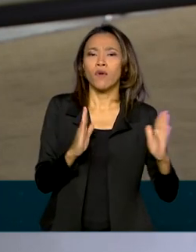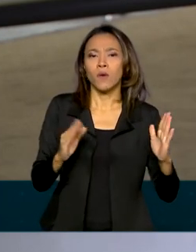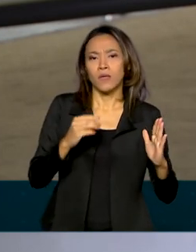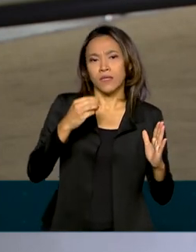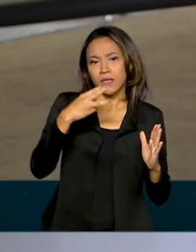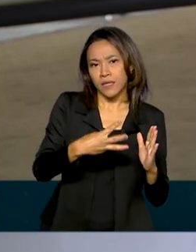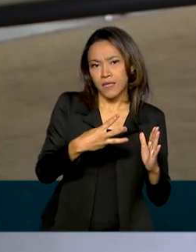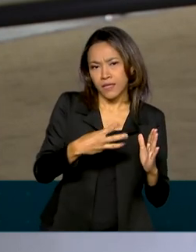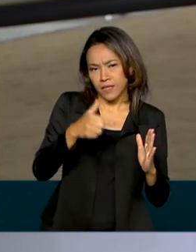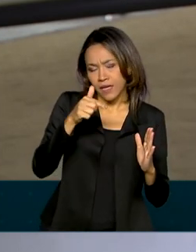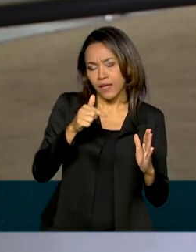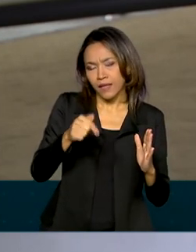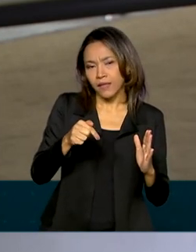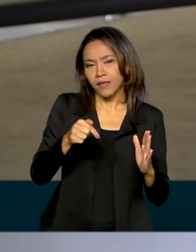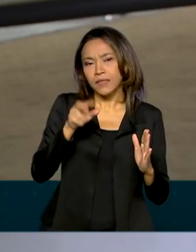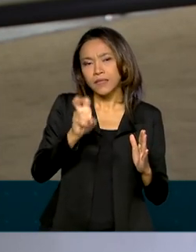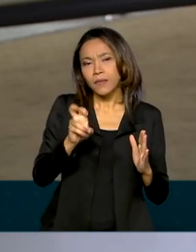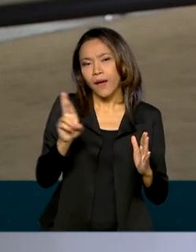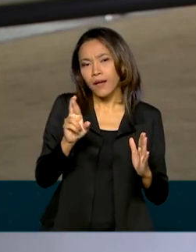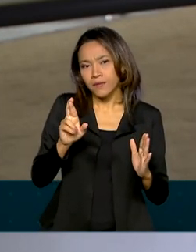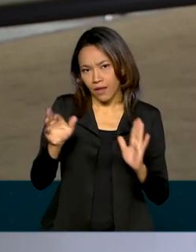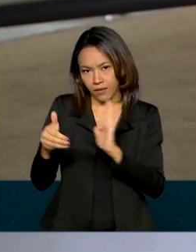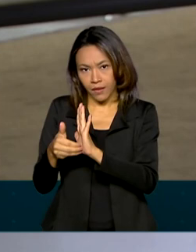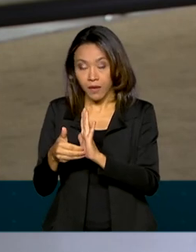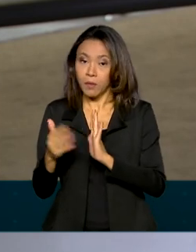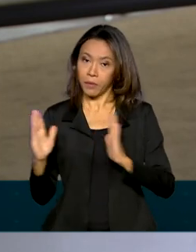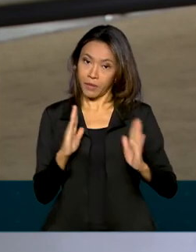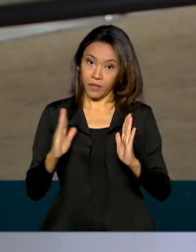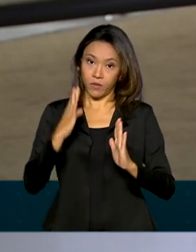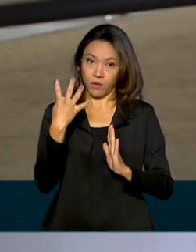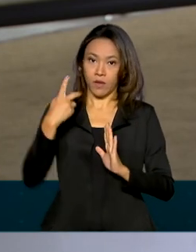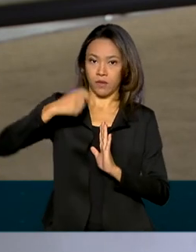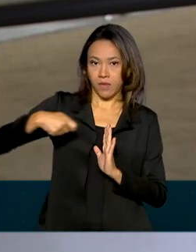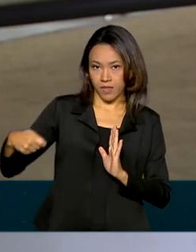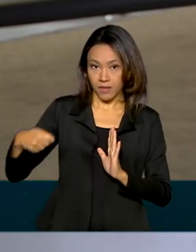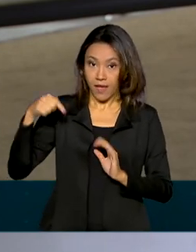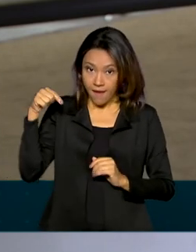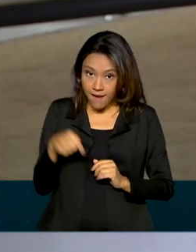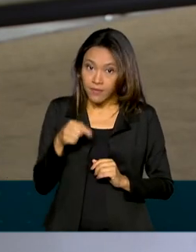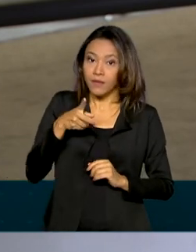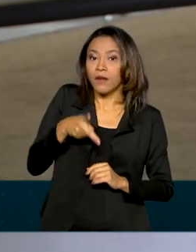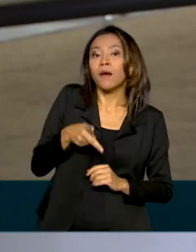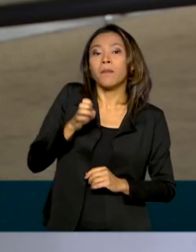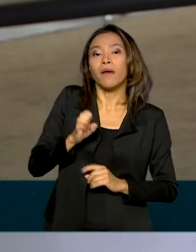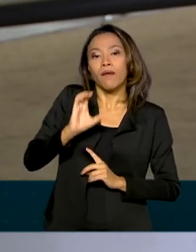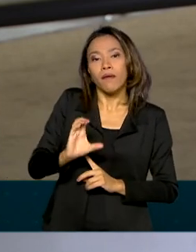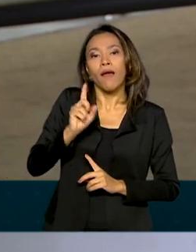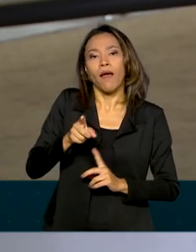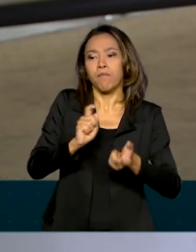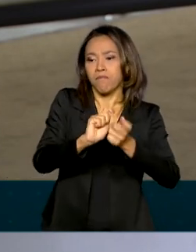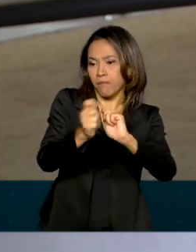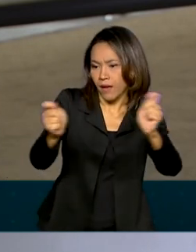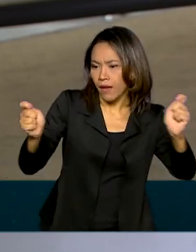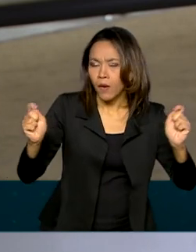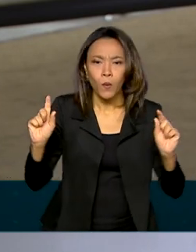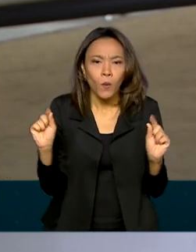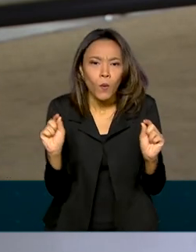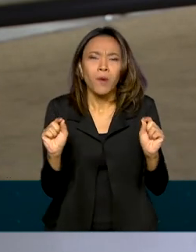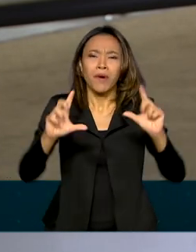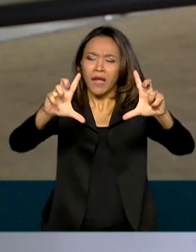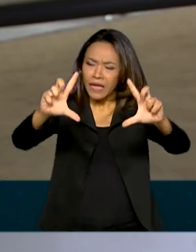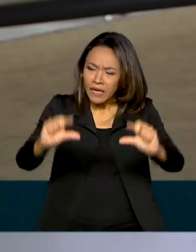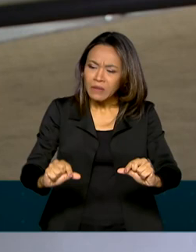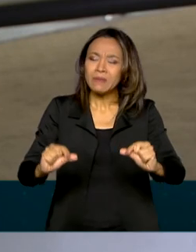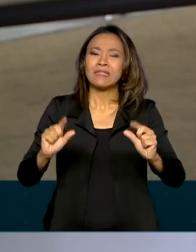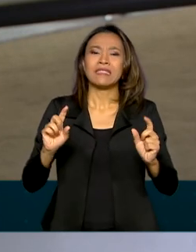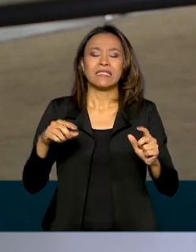375 por quatro meses. Lembrando que a PEC emergencial é paga aos trabalhadores para amenizar as